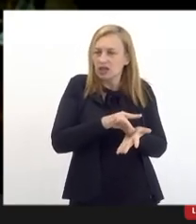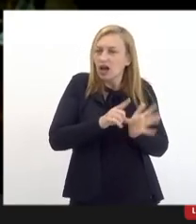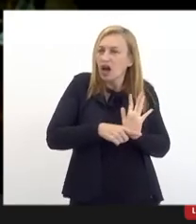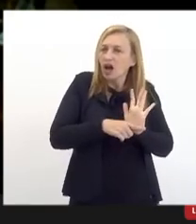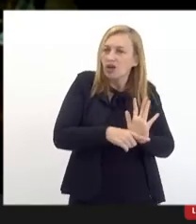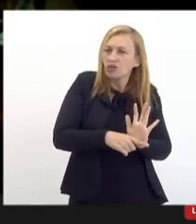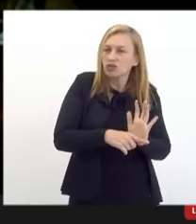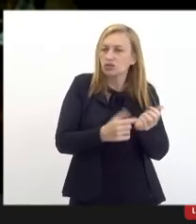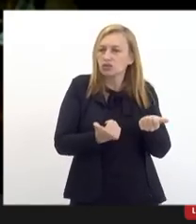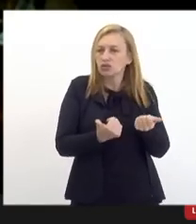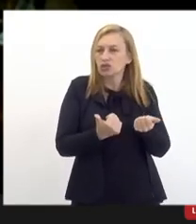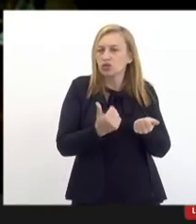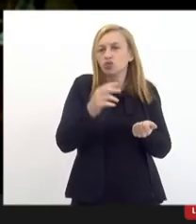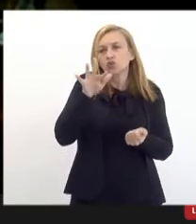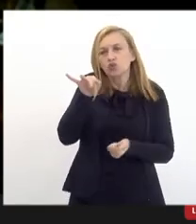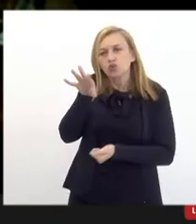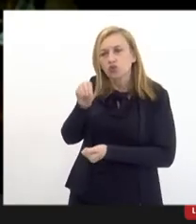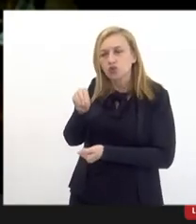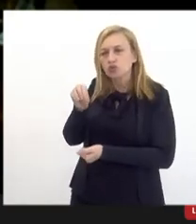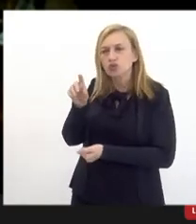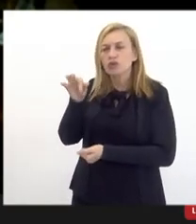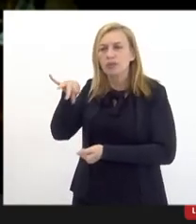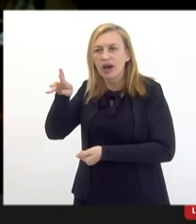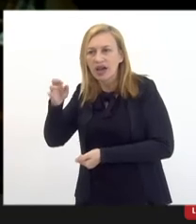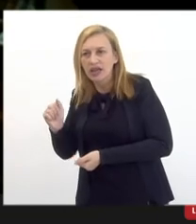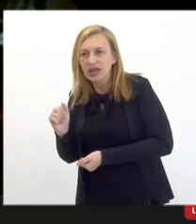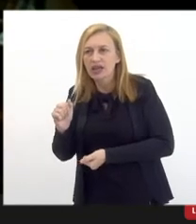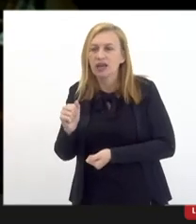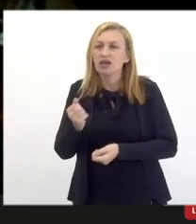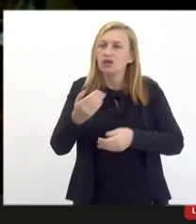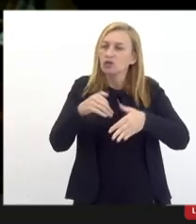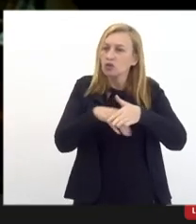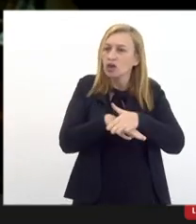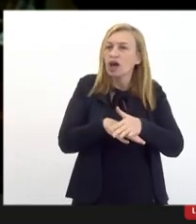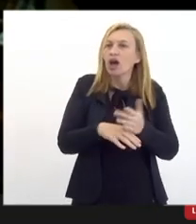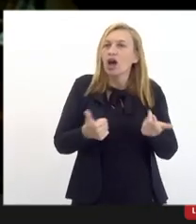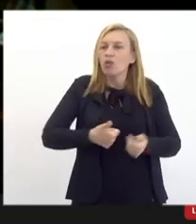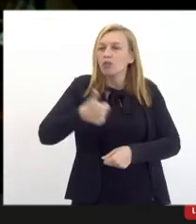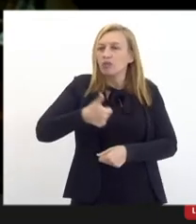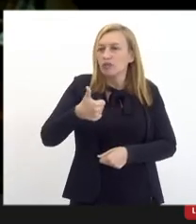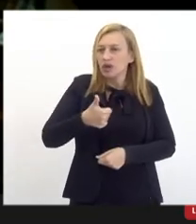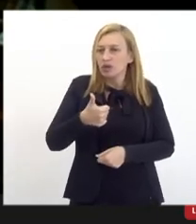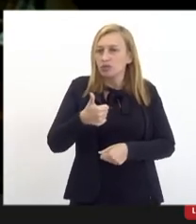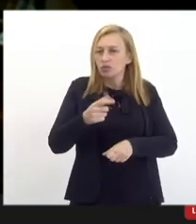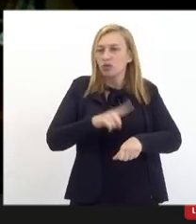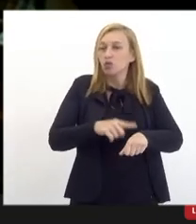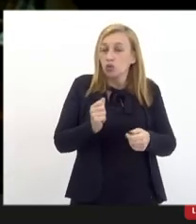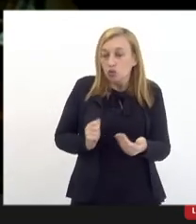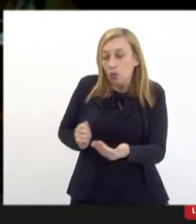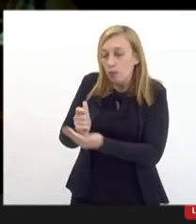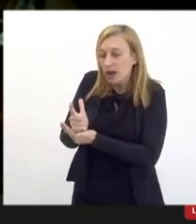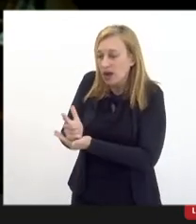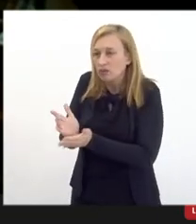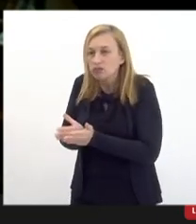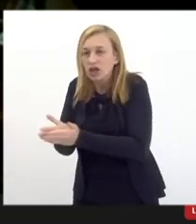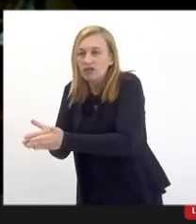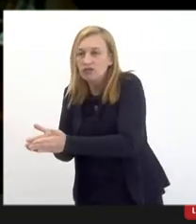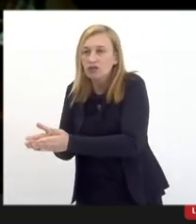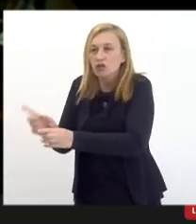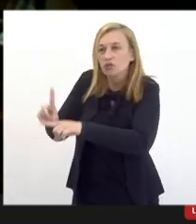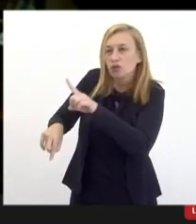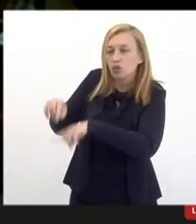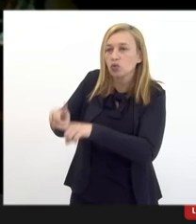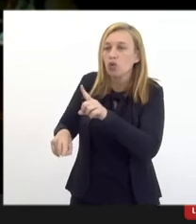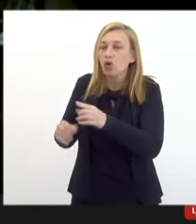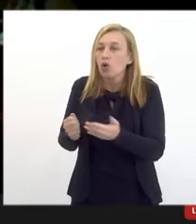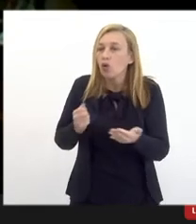Mercante ele fica restrito ao armador e ao primeiro nível porque na hora de comprar nave e peças eles compram com 0